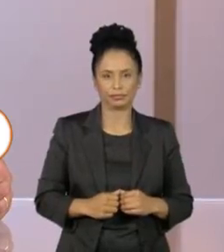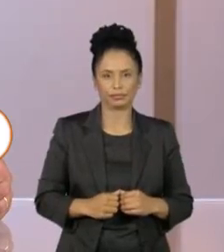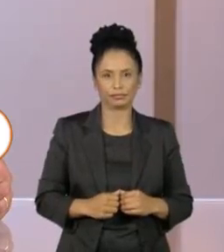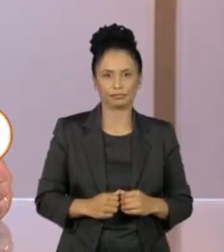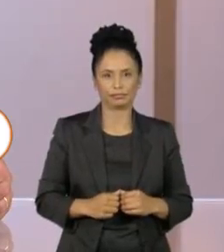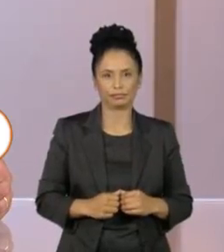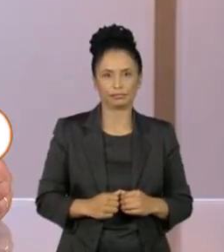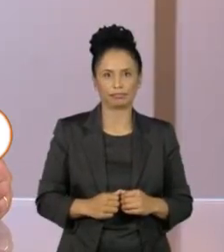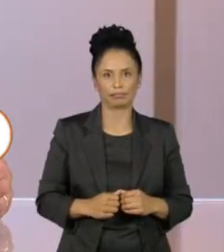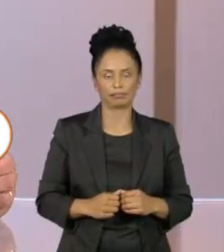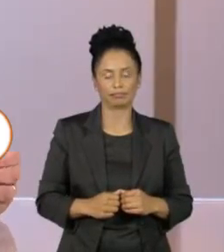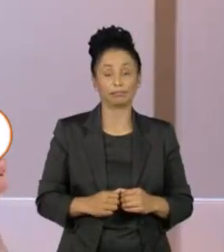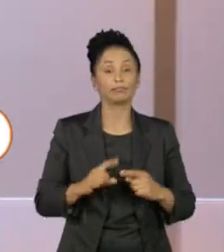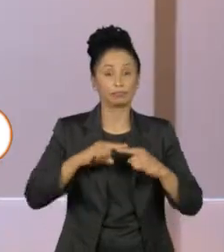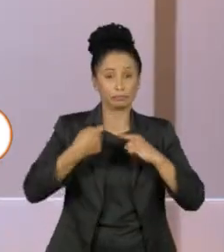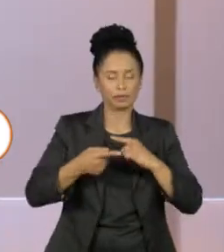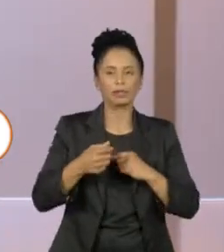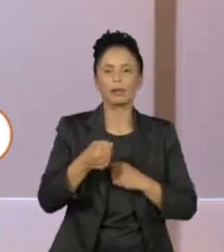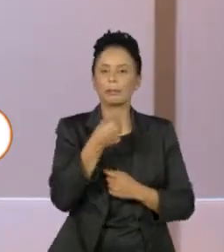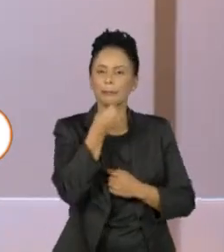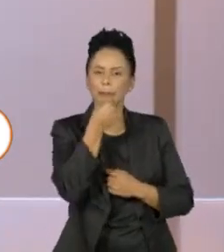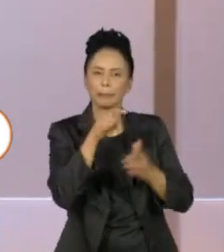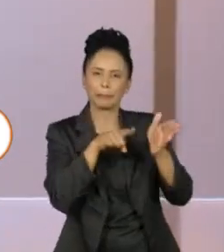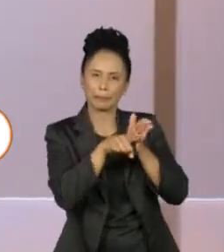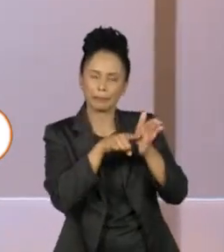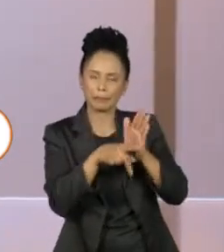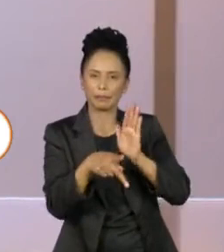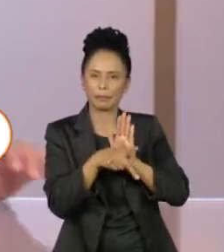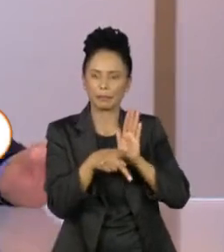E logo após tem uma entrevista exclusiva sobre essa pesquisa.